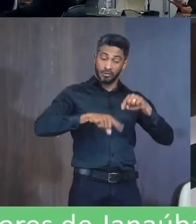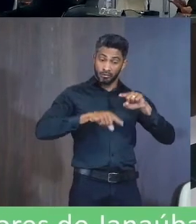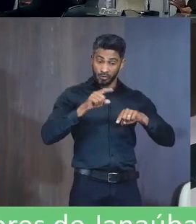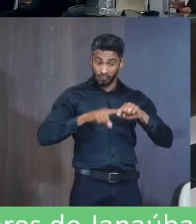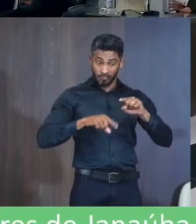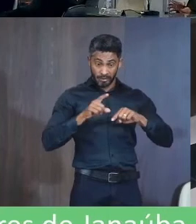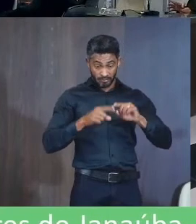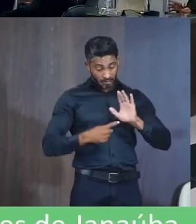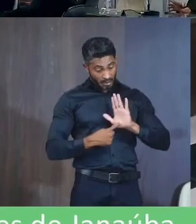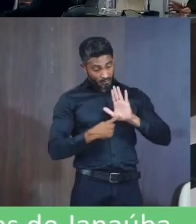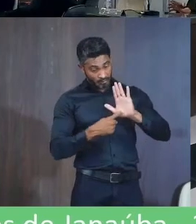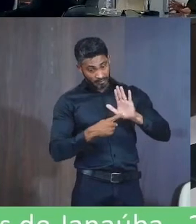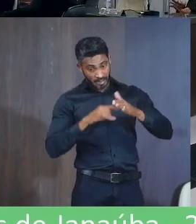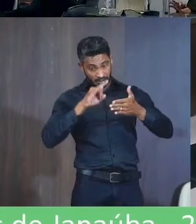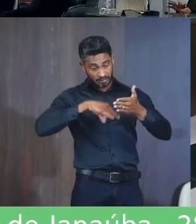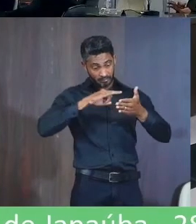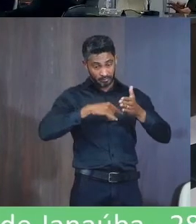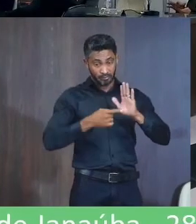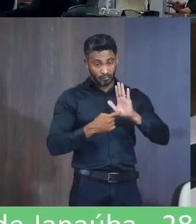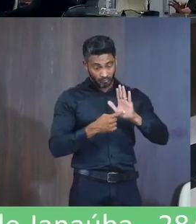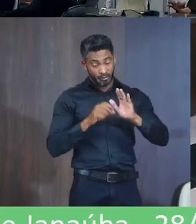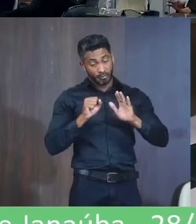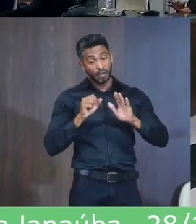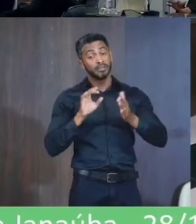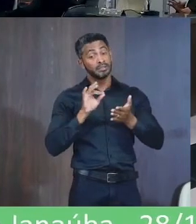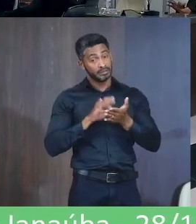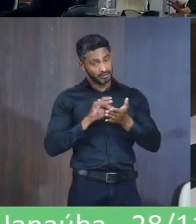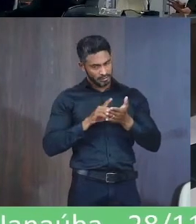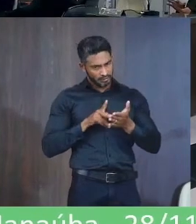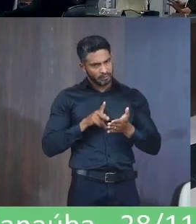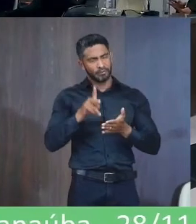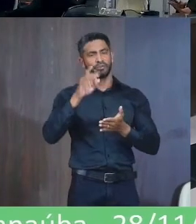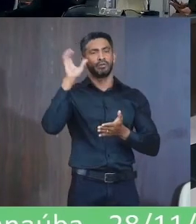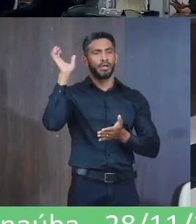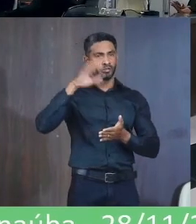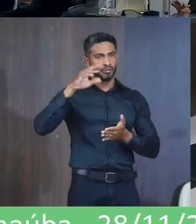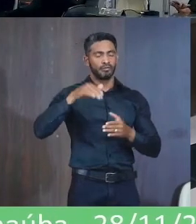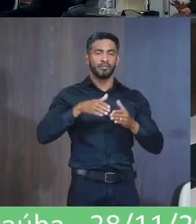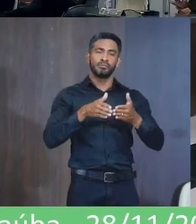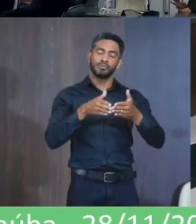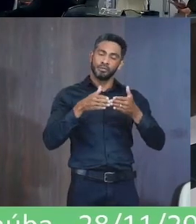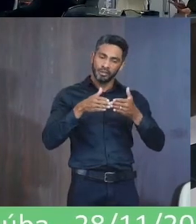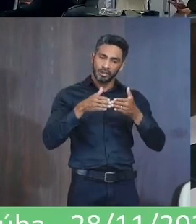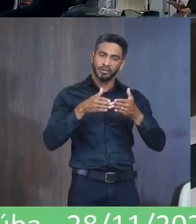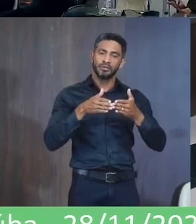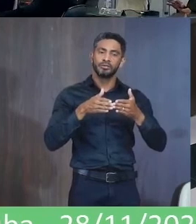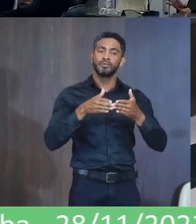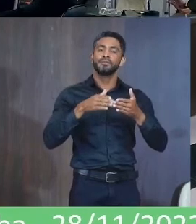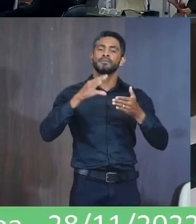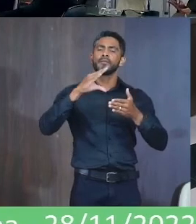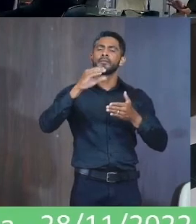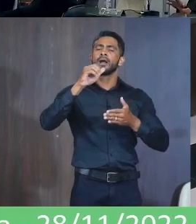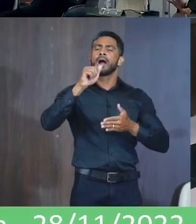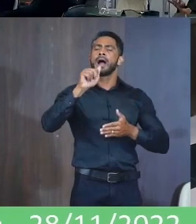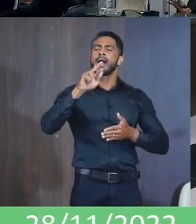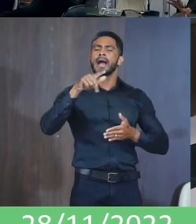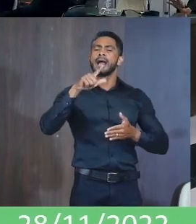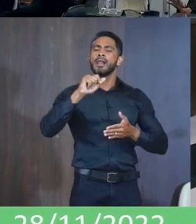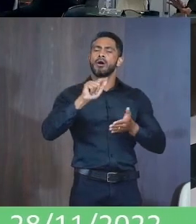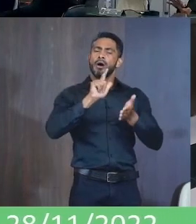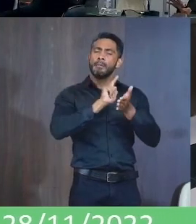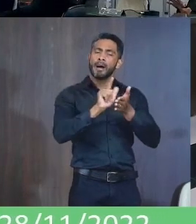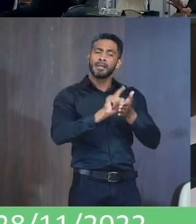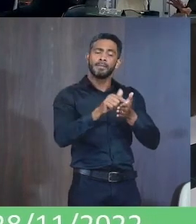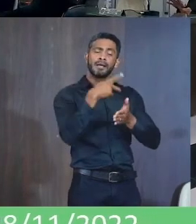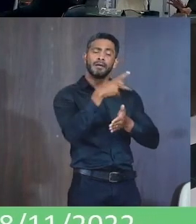aqui hoje E pode ser que Com certeza Vai continuar chovendo Então eu demandei Direto lá O Carlão Para providenciar Essa limpeza E